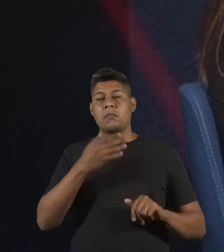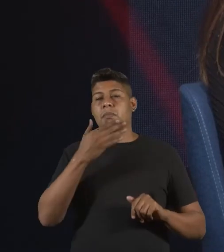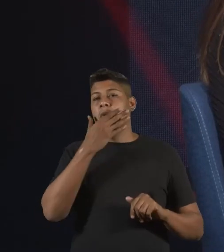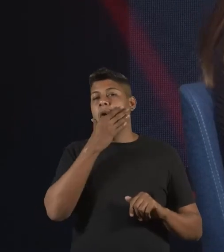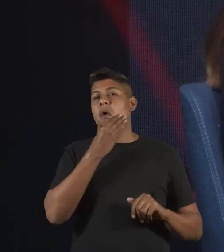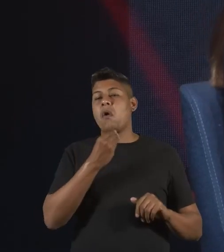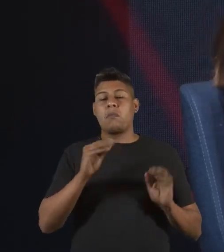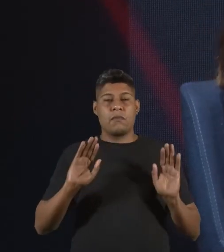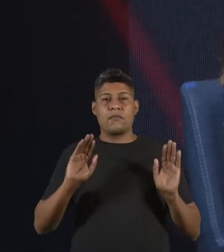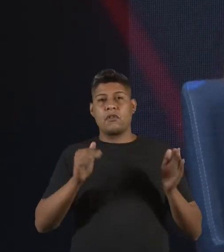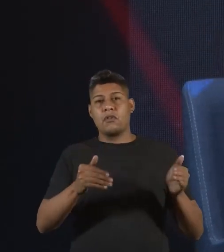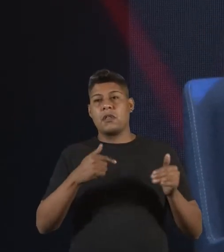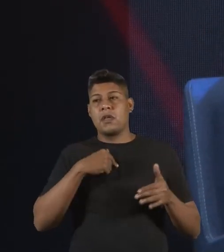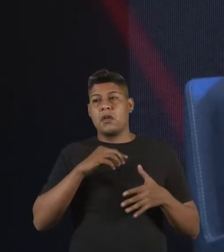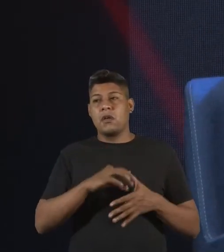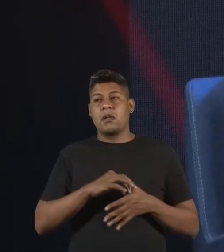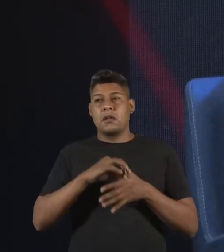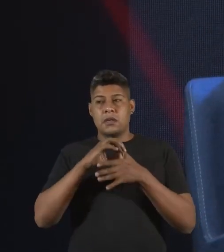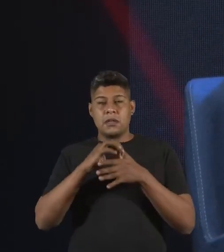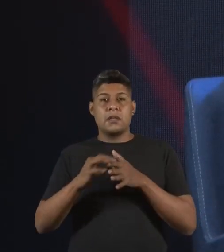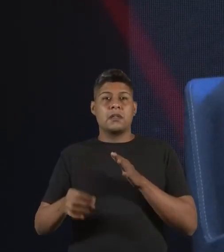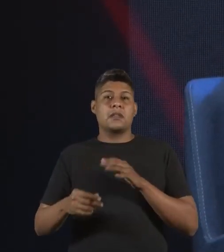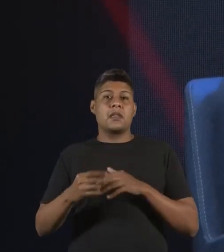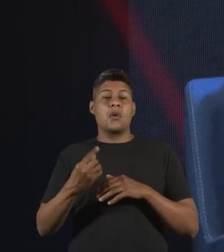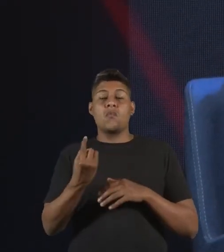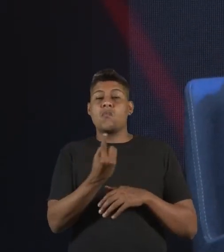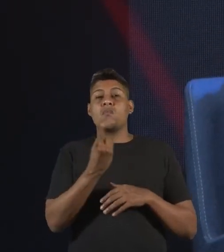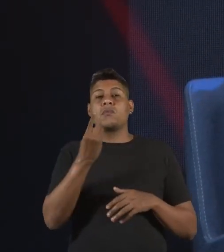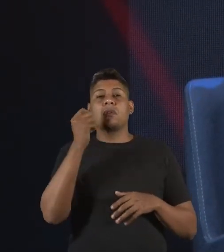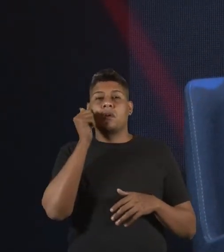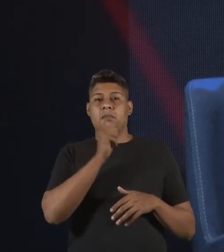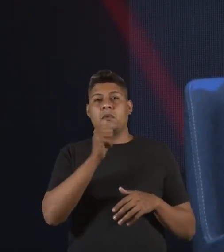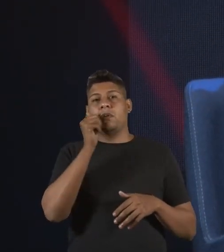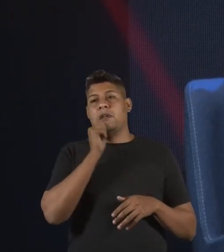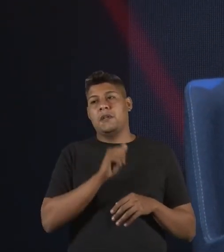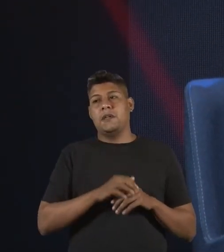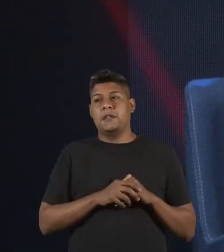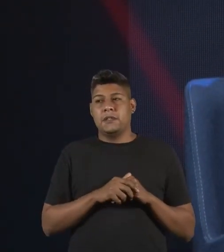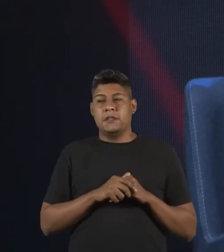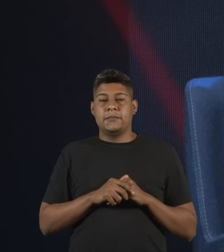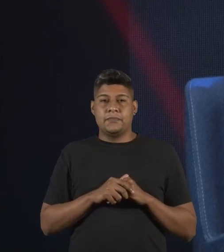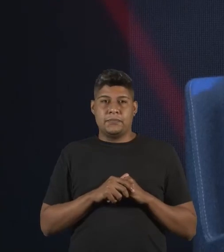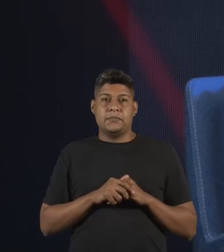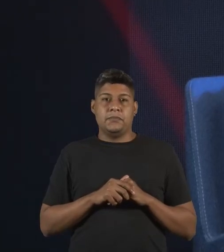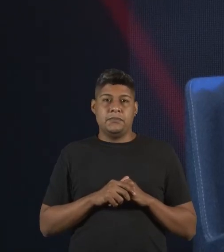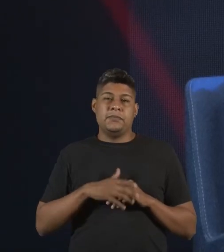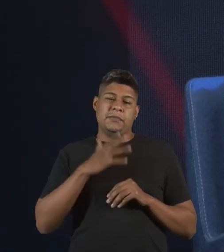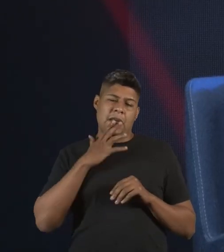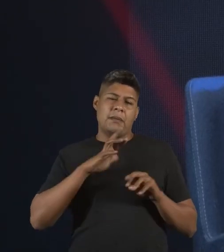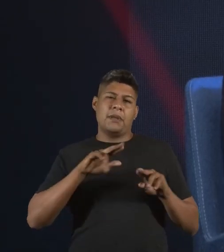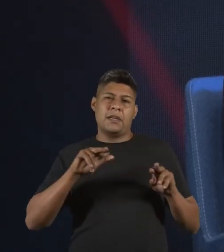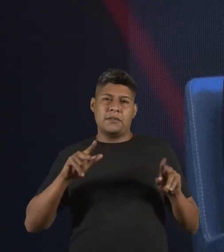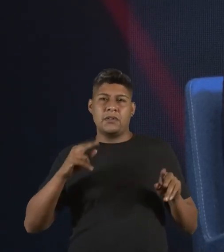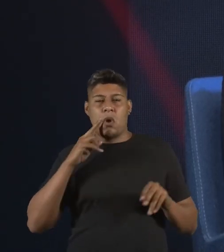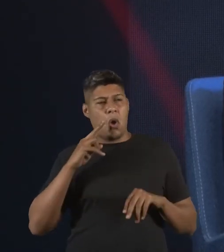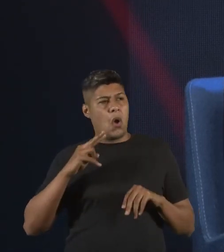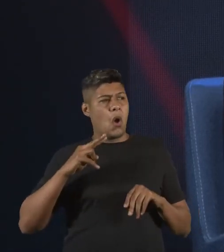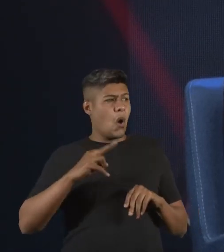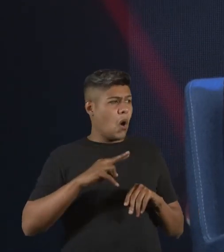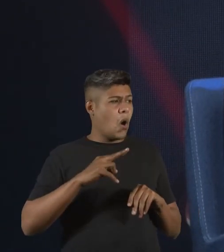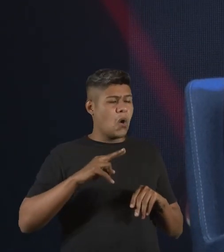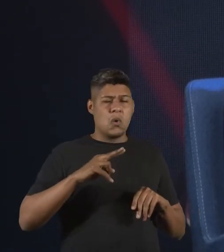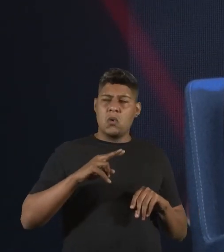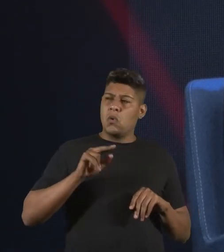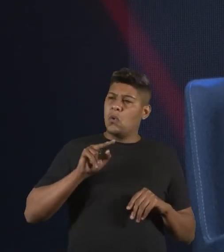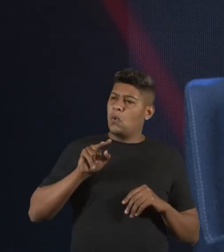pouquíssimas líderes máximas de uma entidade esportiva brasileira. e muitas vezes eu olho para o lado e eu sou